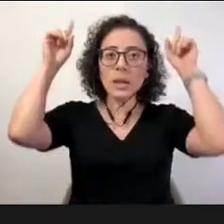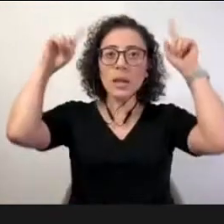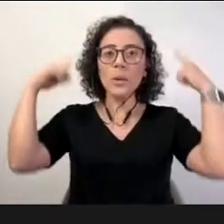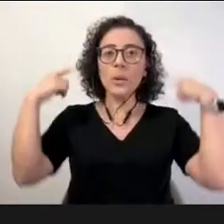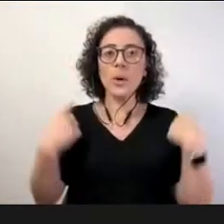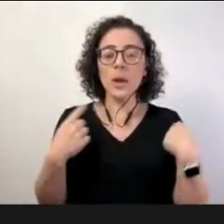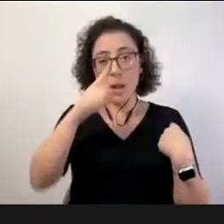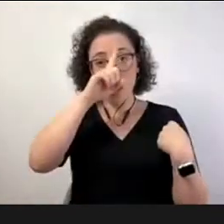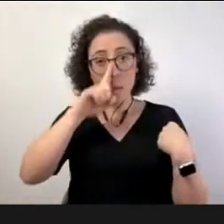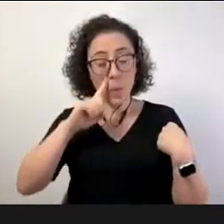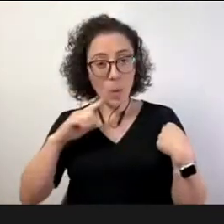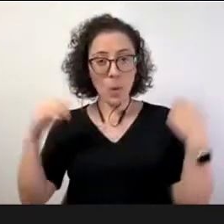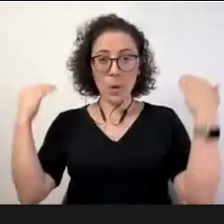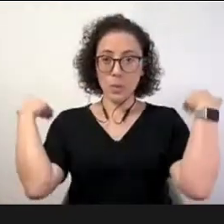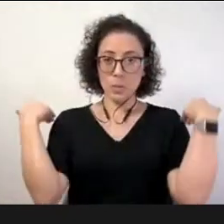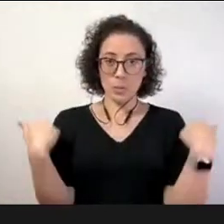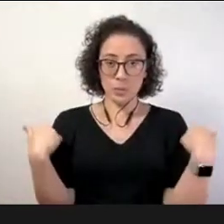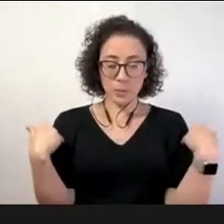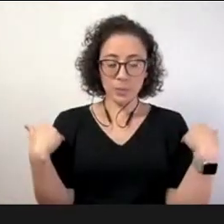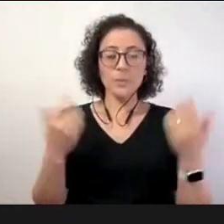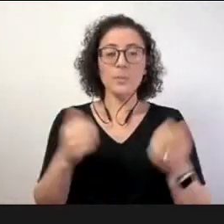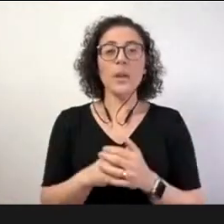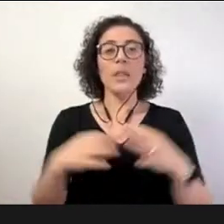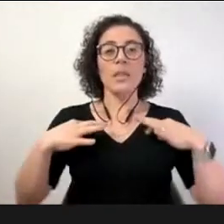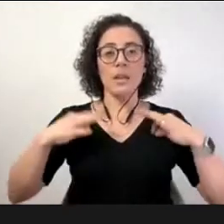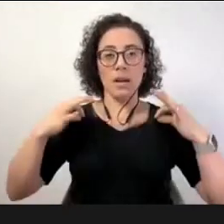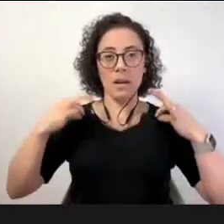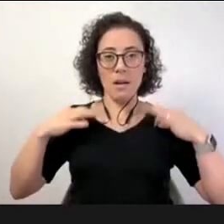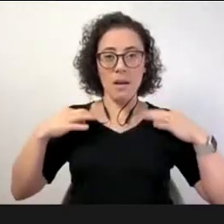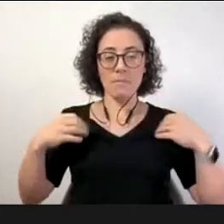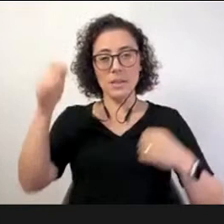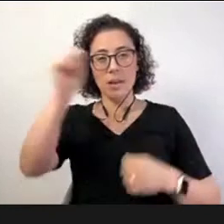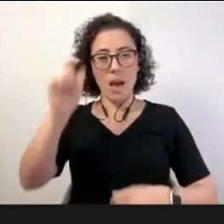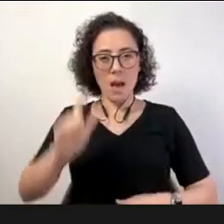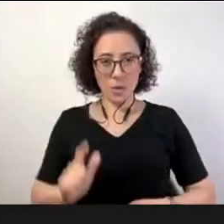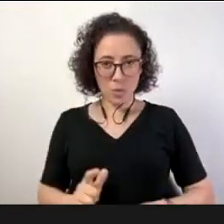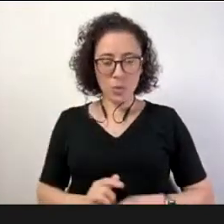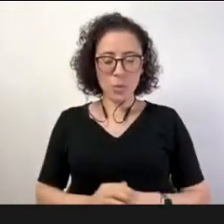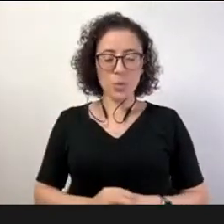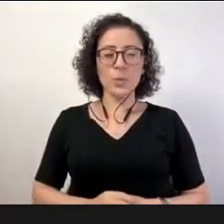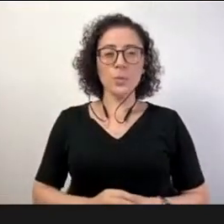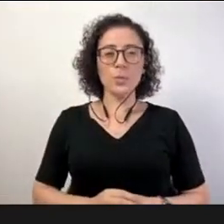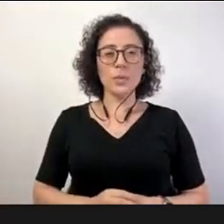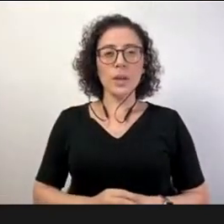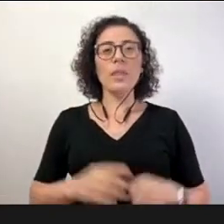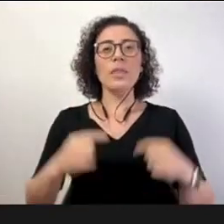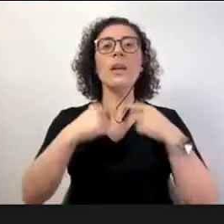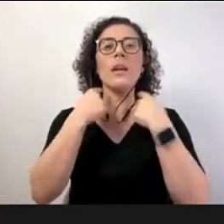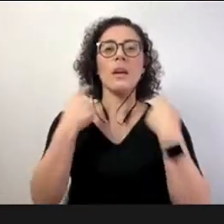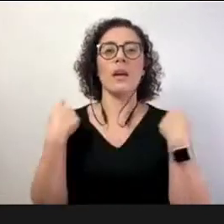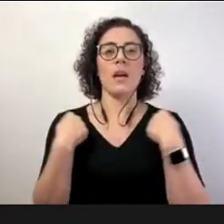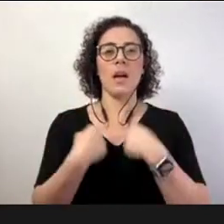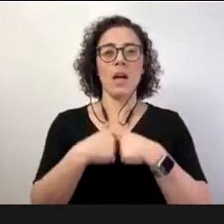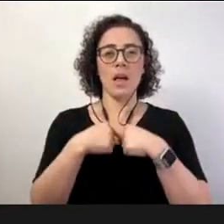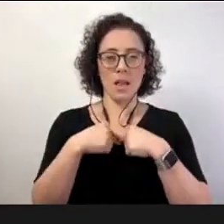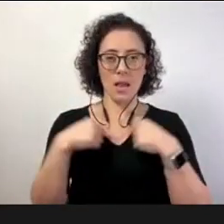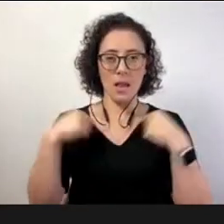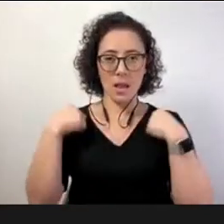abaixo dos ombros. Estou usando uma camisa azul, com um pequeno colar de pedras brasileiras,